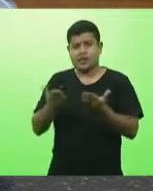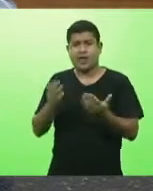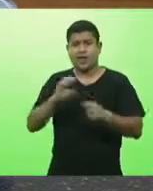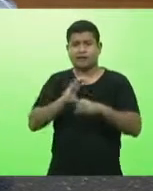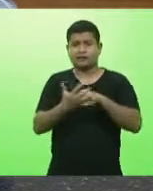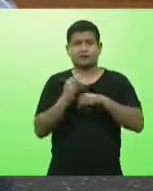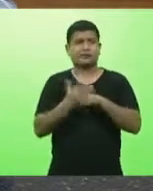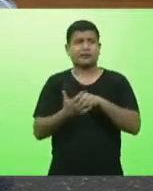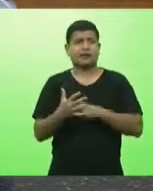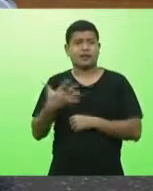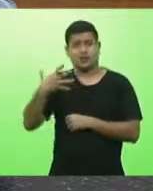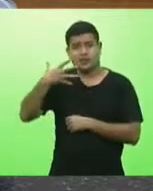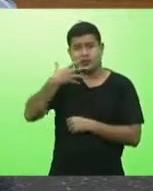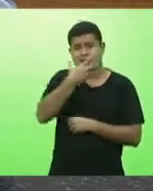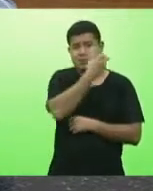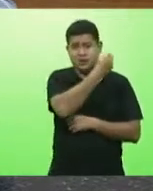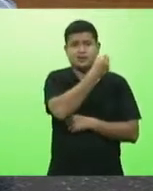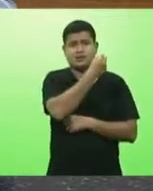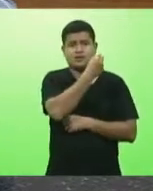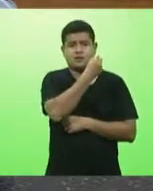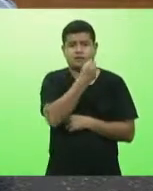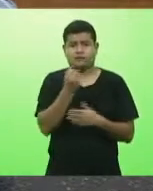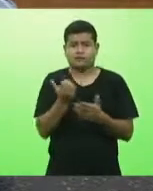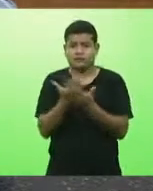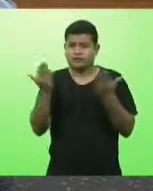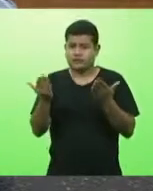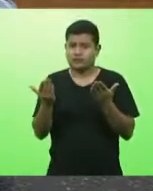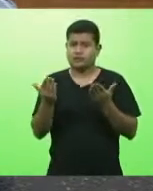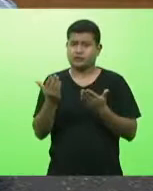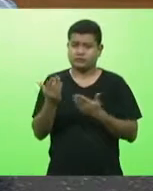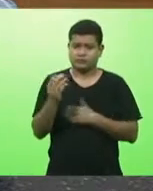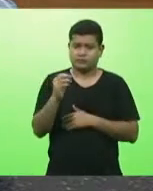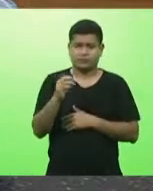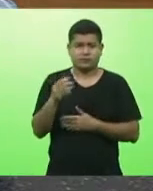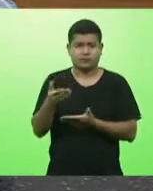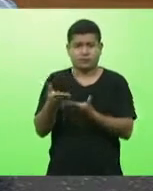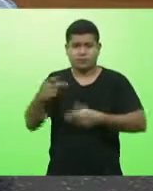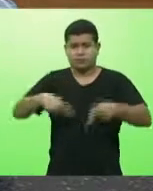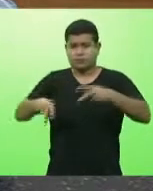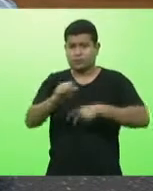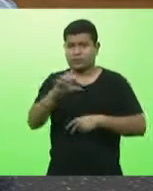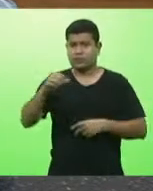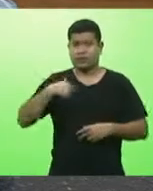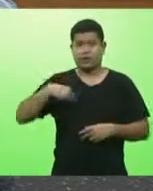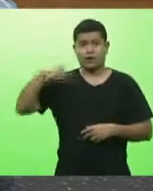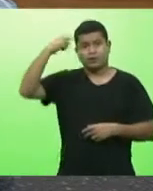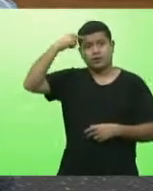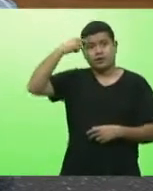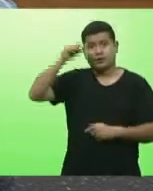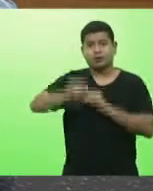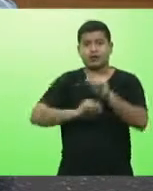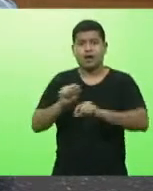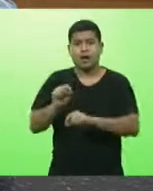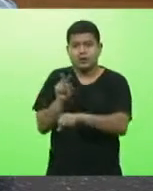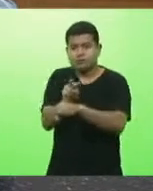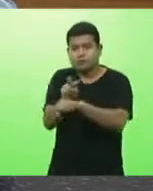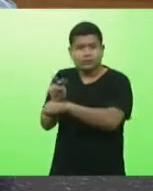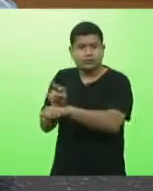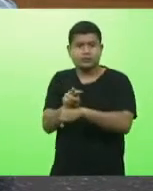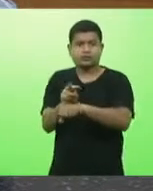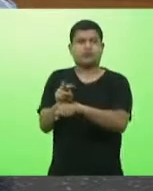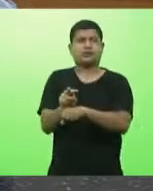salvar os catarinenses vamos pensar em proteger o